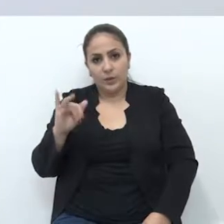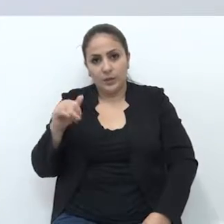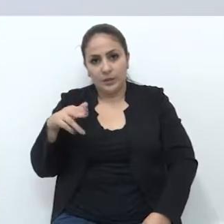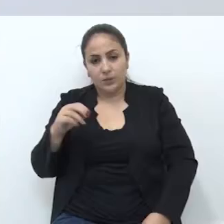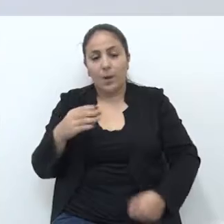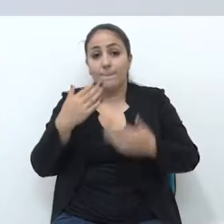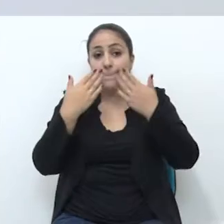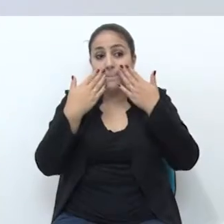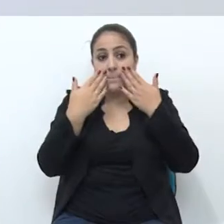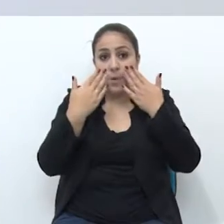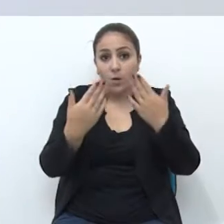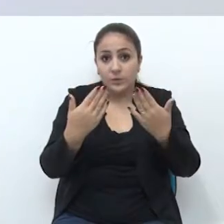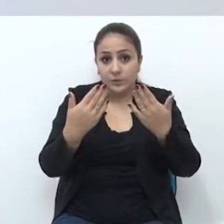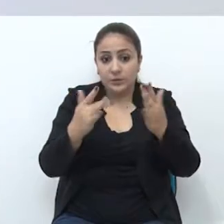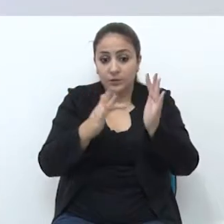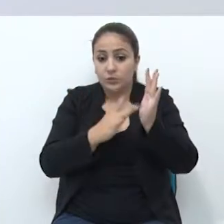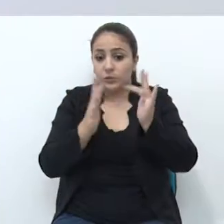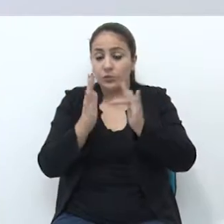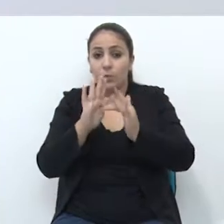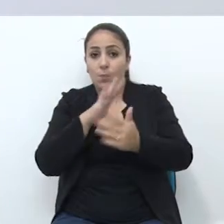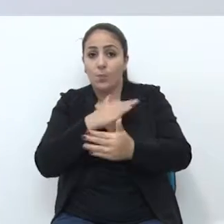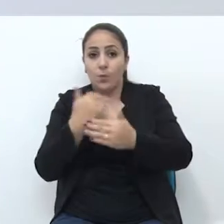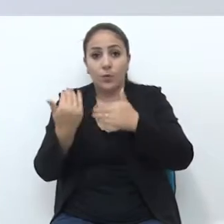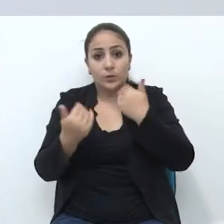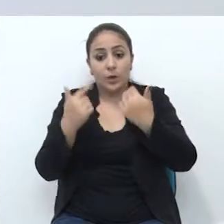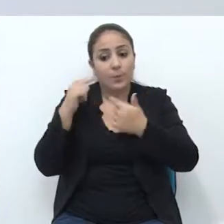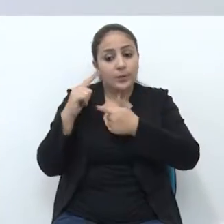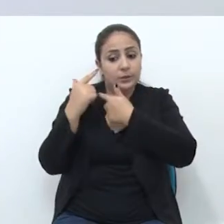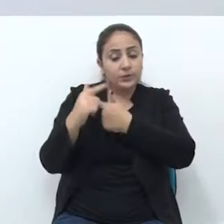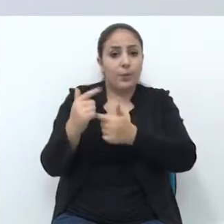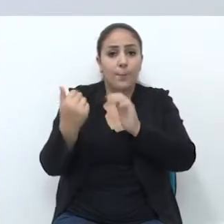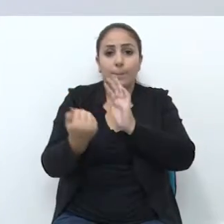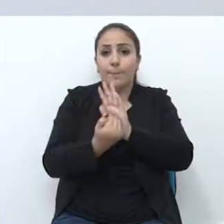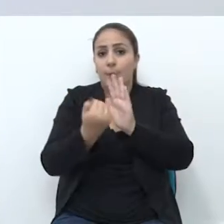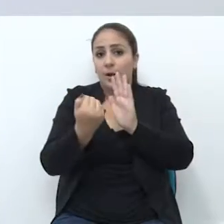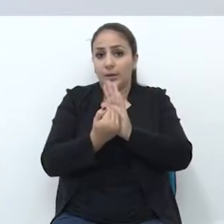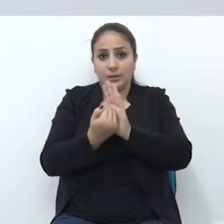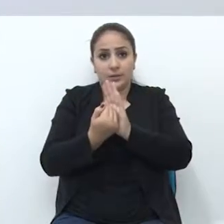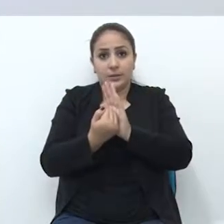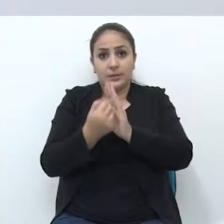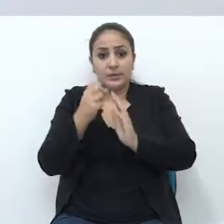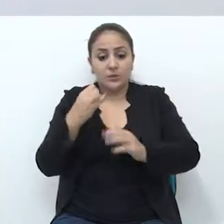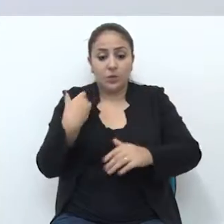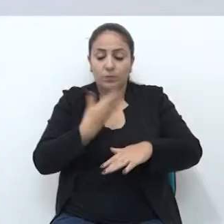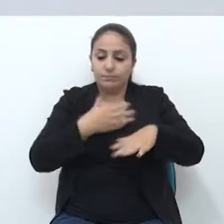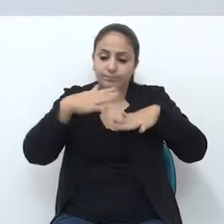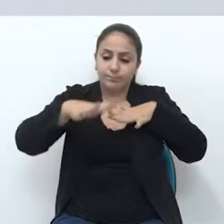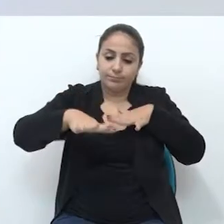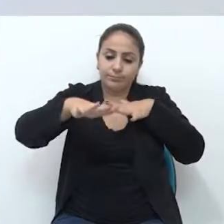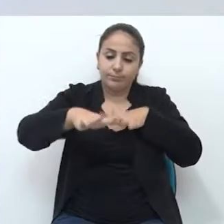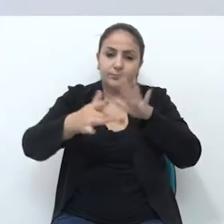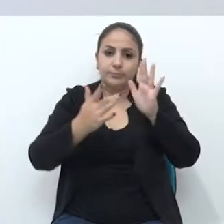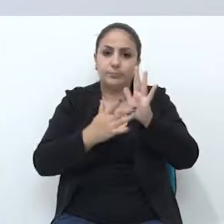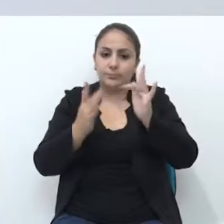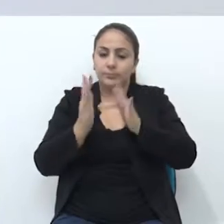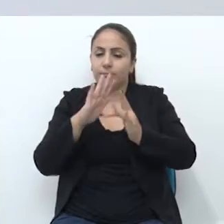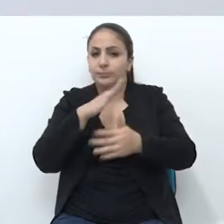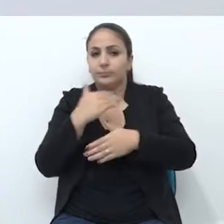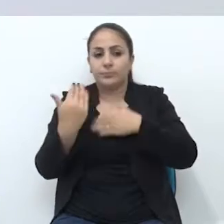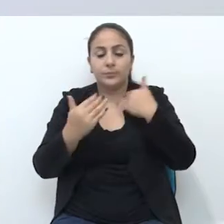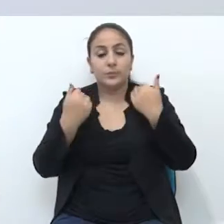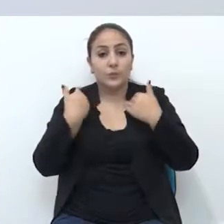tradição que marca a religiosidade popular. Ao nós caminharmos com o Cristo morto, nós estamos